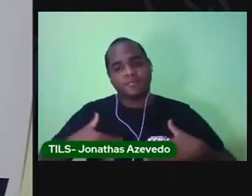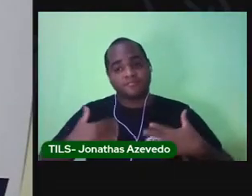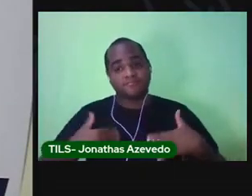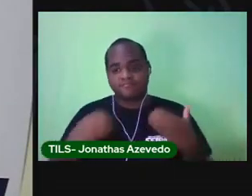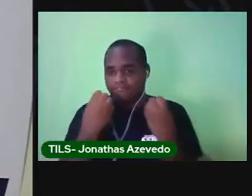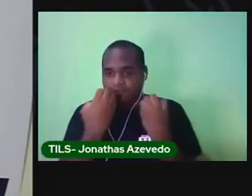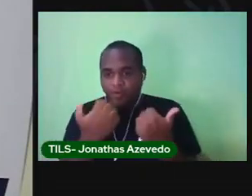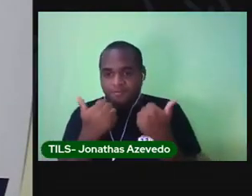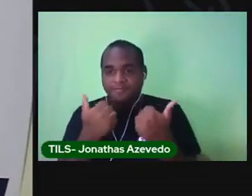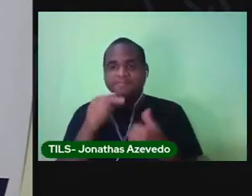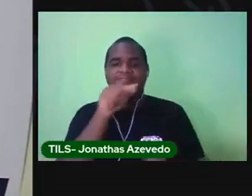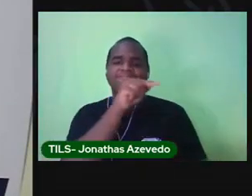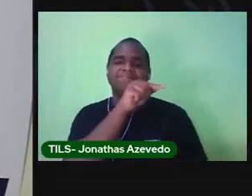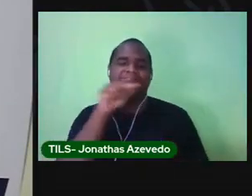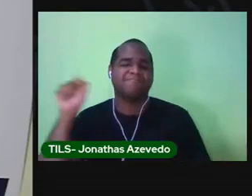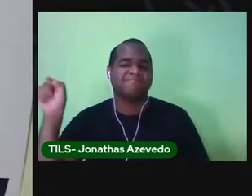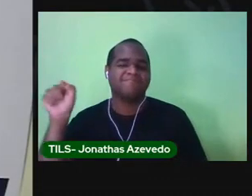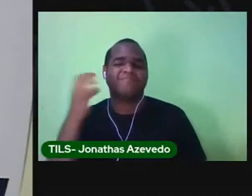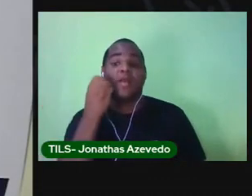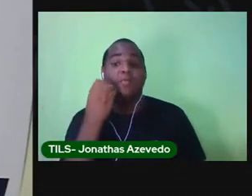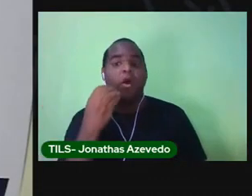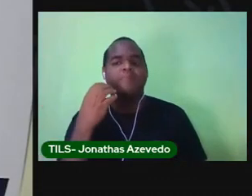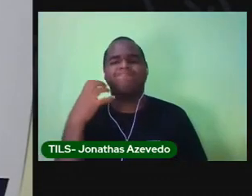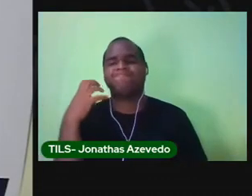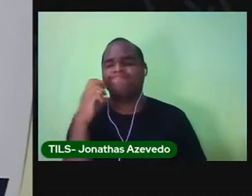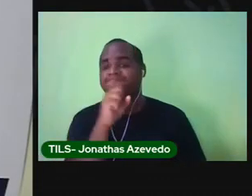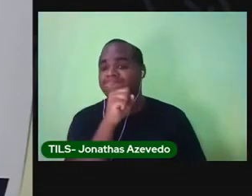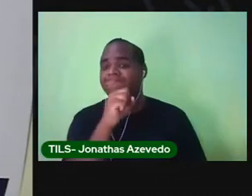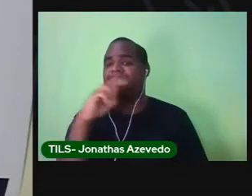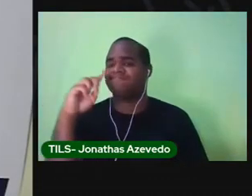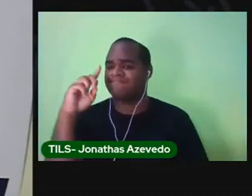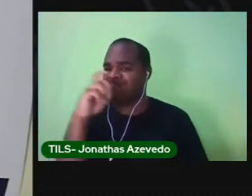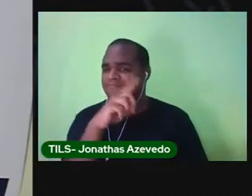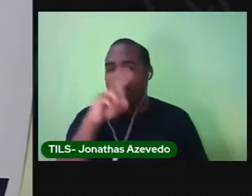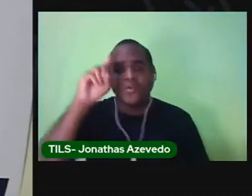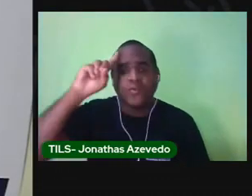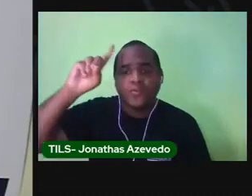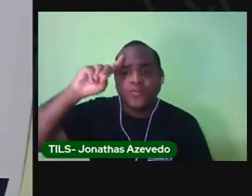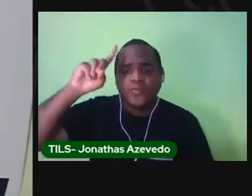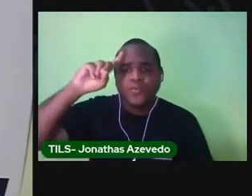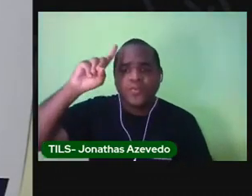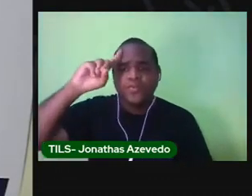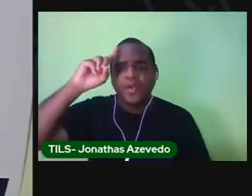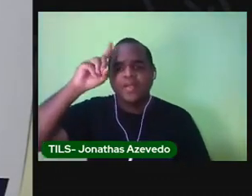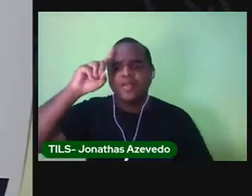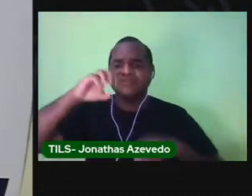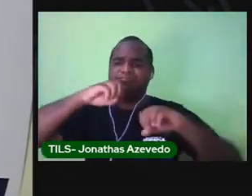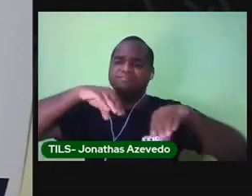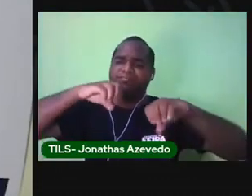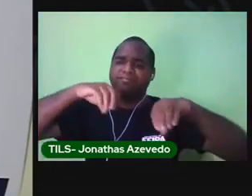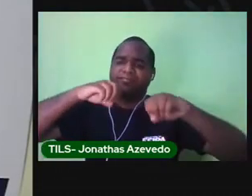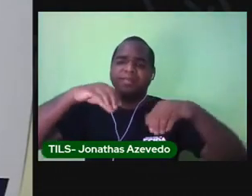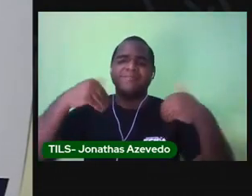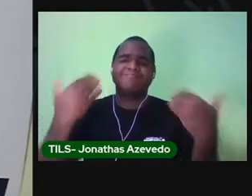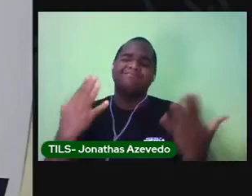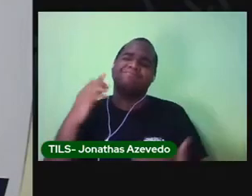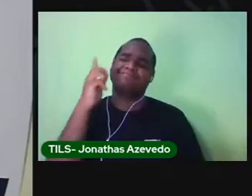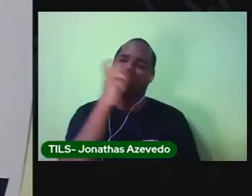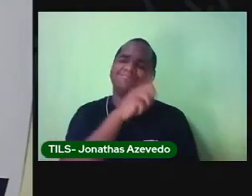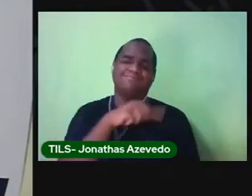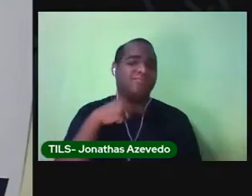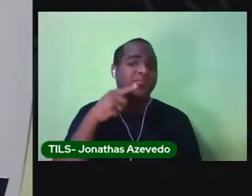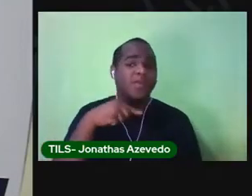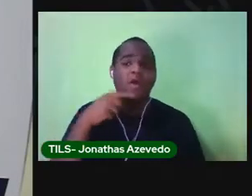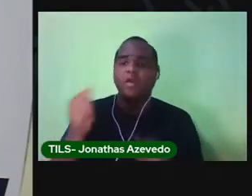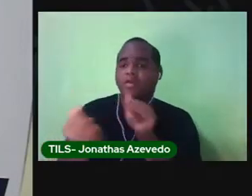Essa semana foi uma semana corrida, né? Tivemos aula todos os dias. Infelizmente, a gente não pode estar